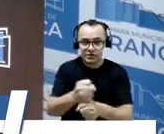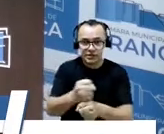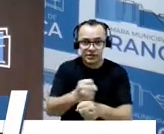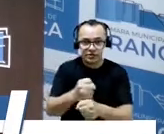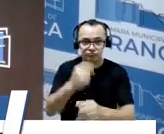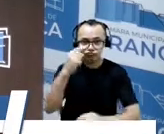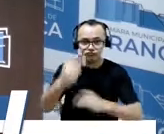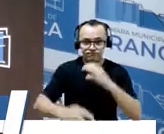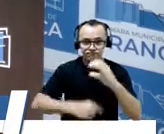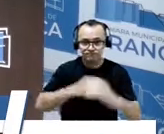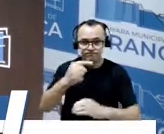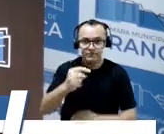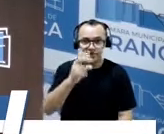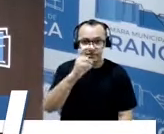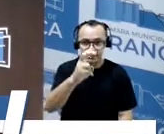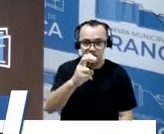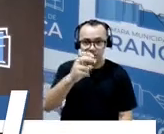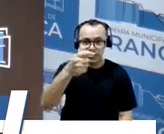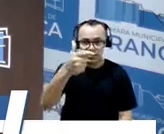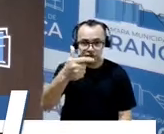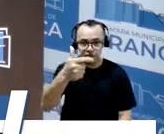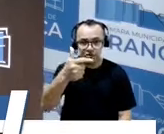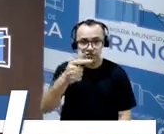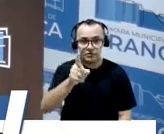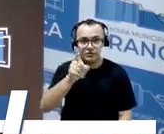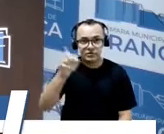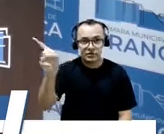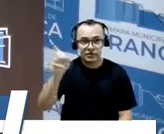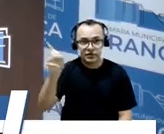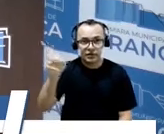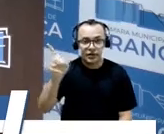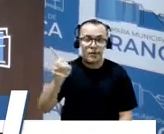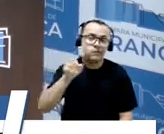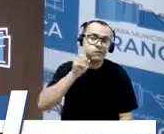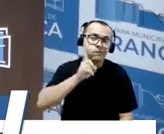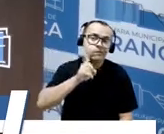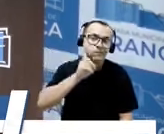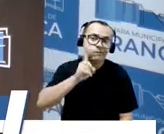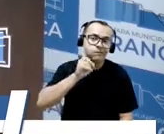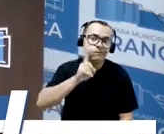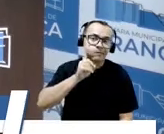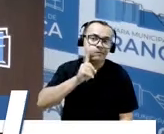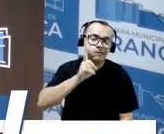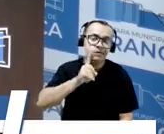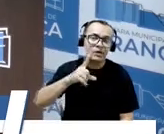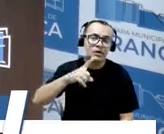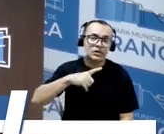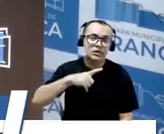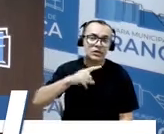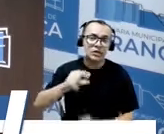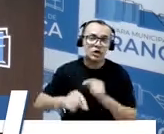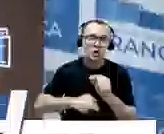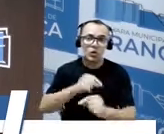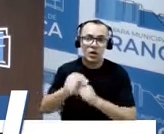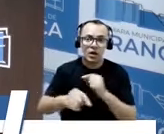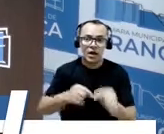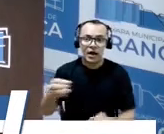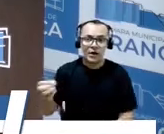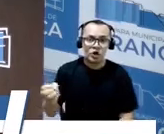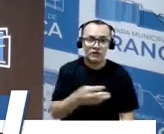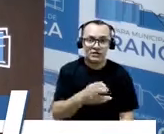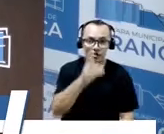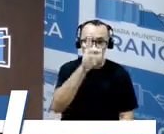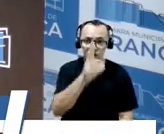52 anos, num retiro em Duquesne, nos Estados Unidos, surgiu a renovação carismática católica,